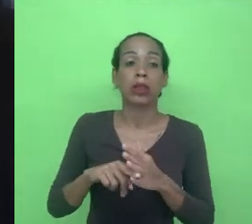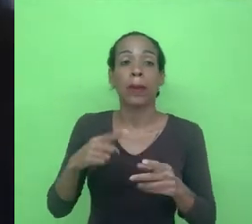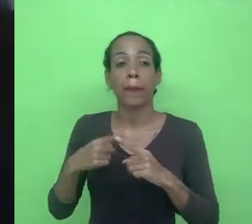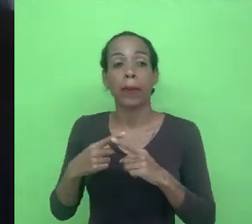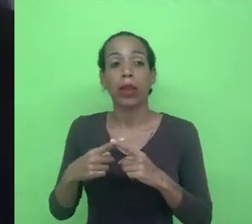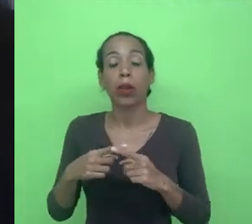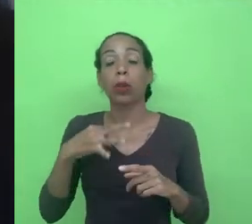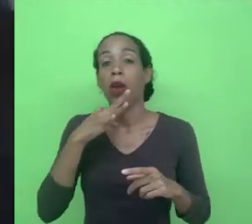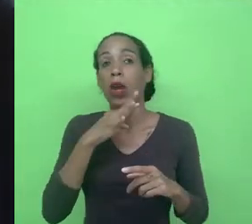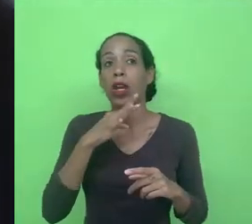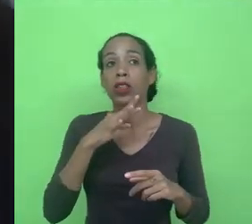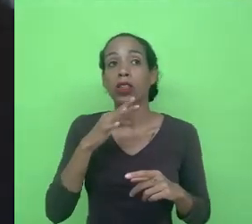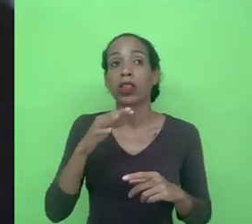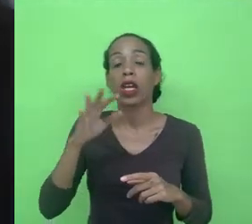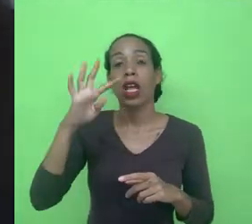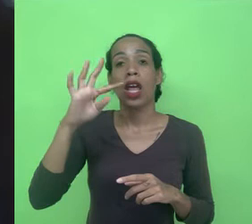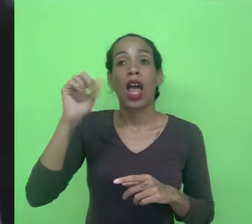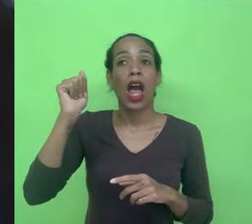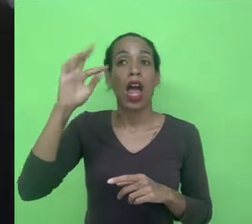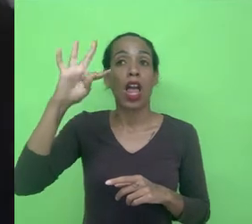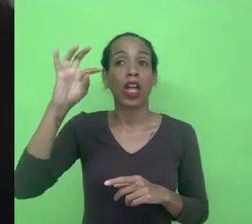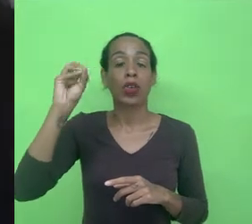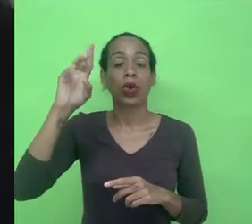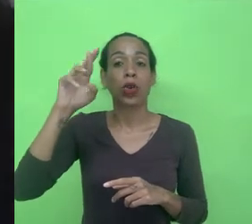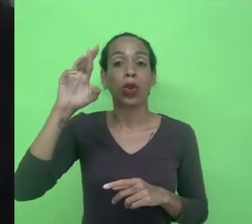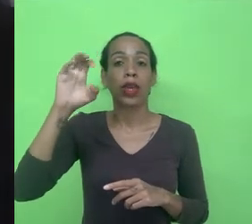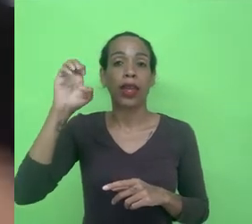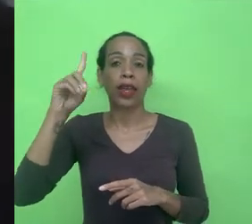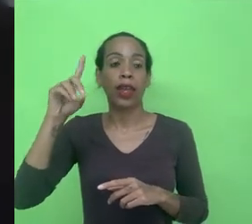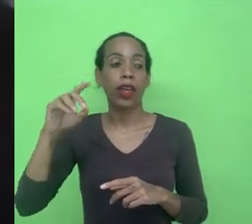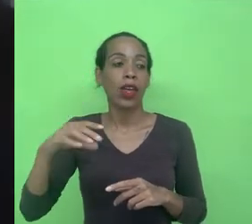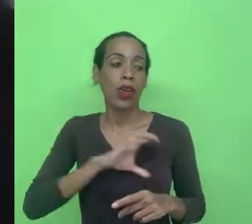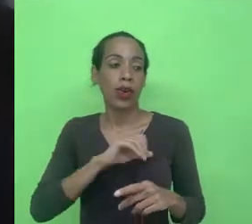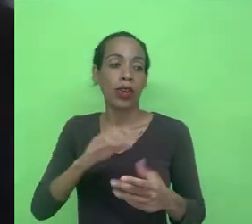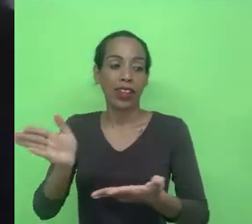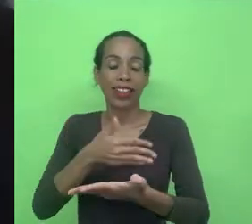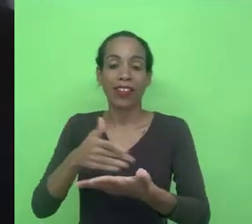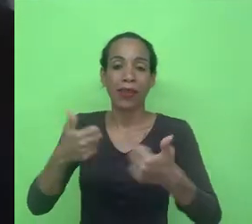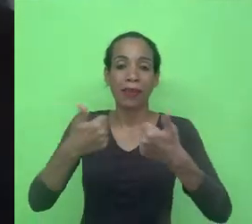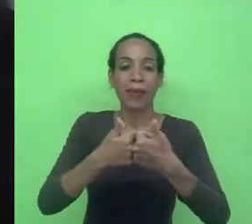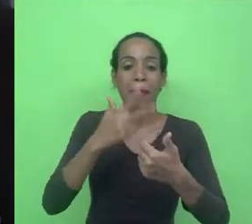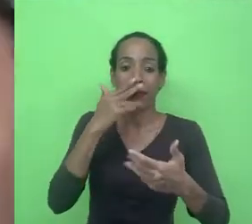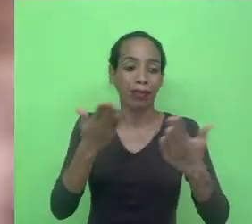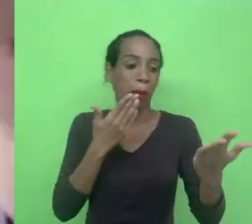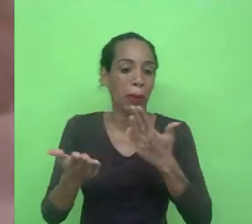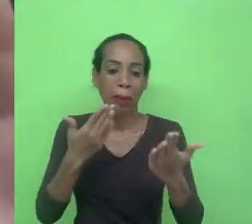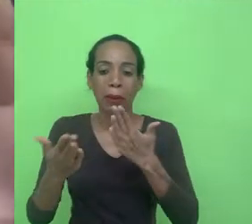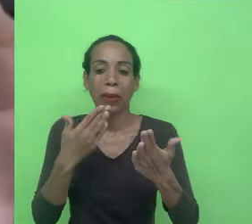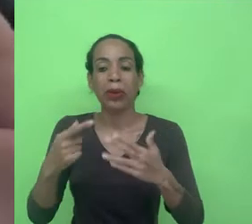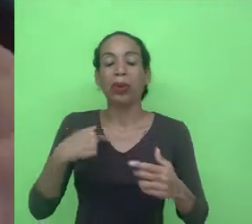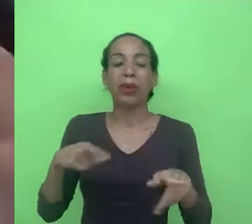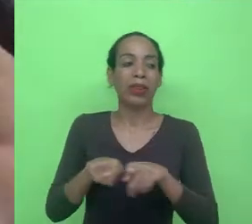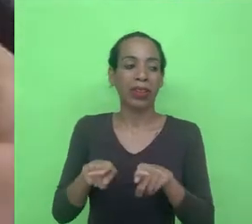teoria é torrede eu gosto de deixar os livros perto de mim porque parece que quando estou falando eles vão conversando comigo também então